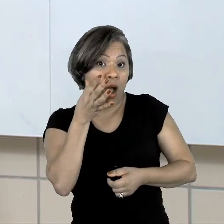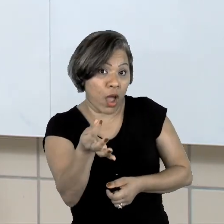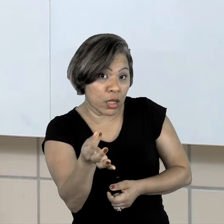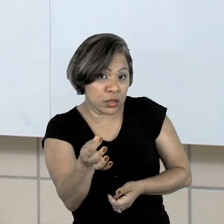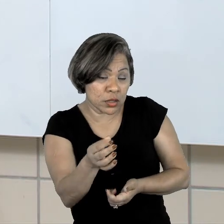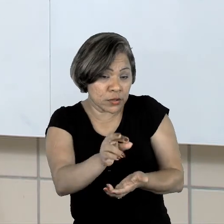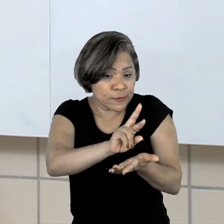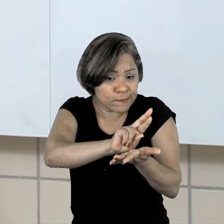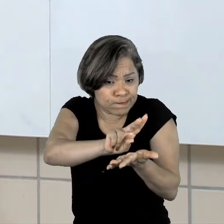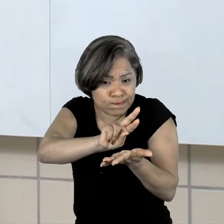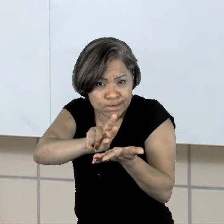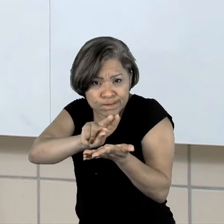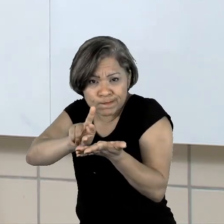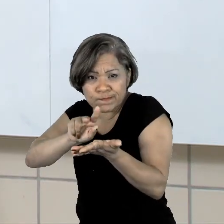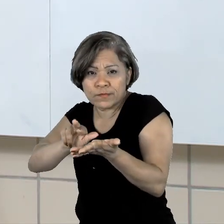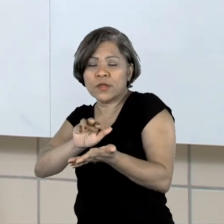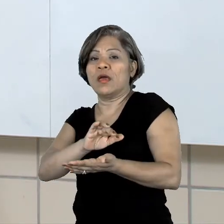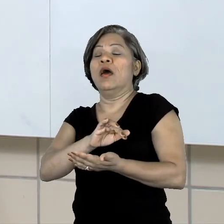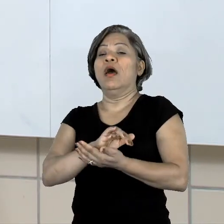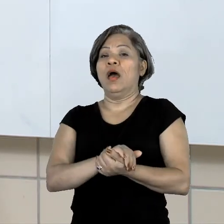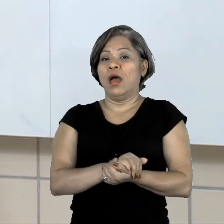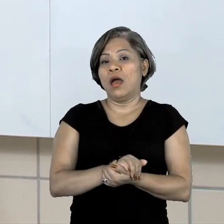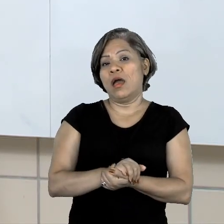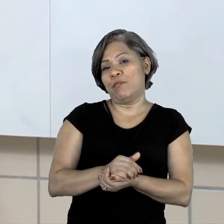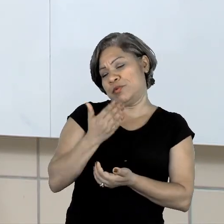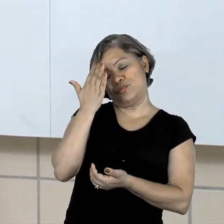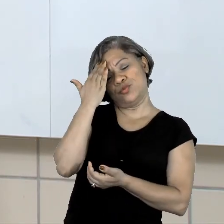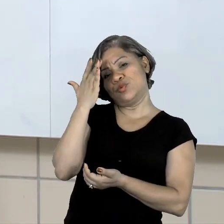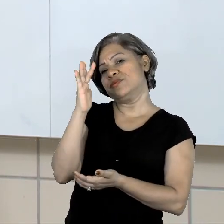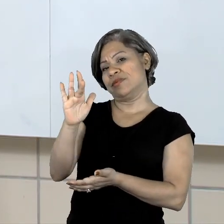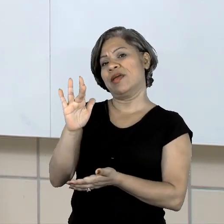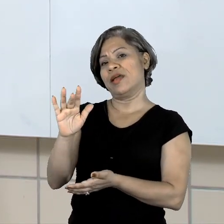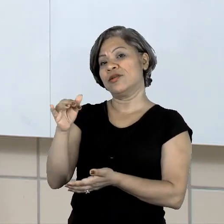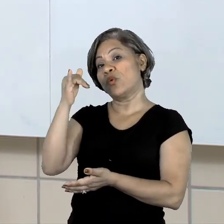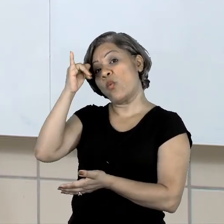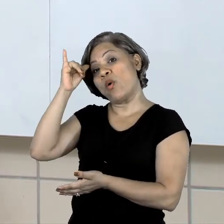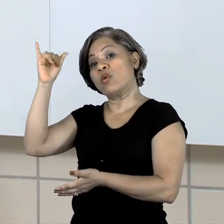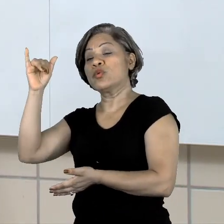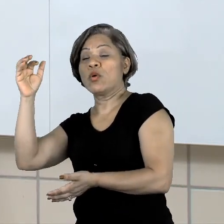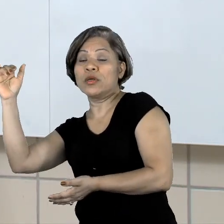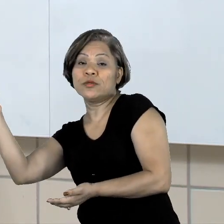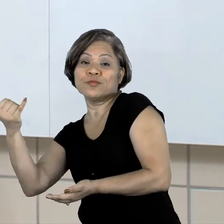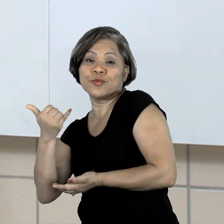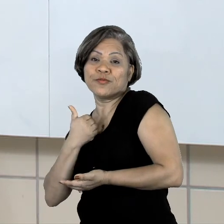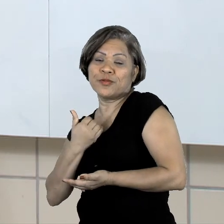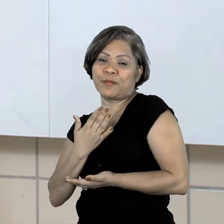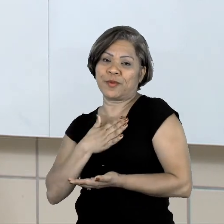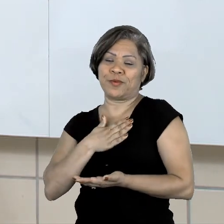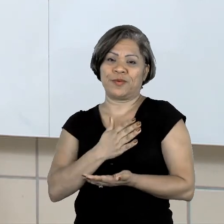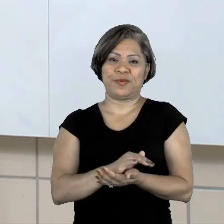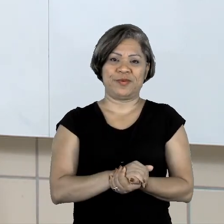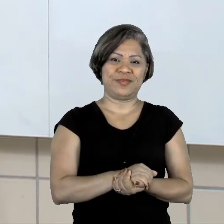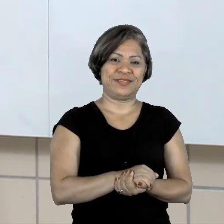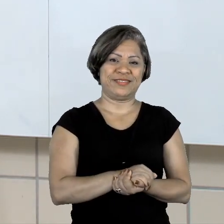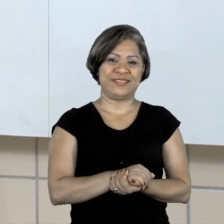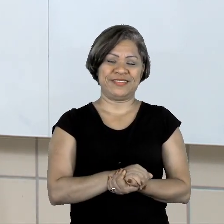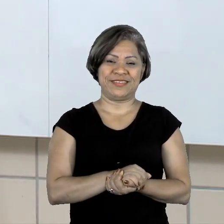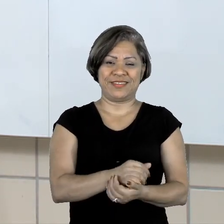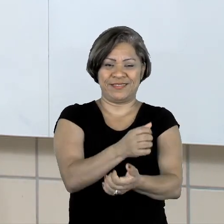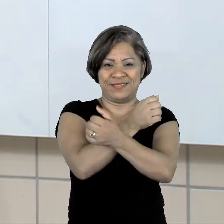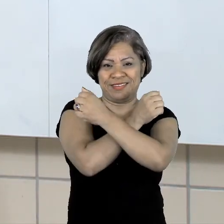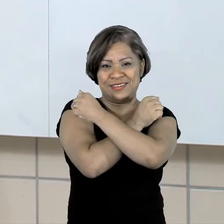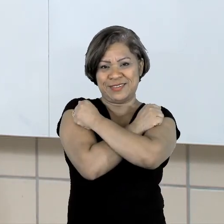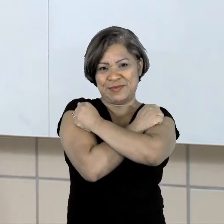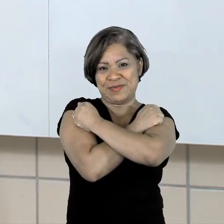realmente o que o autor quis passar para nós. Não é verdade? Um grande abraço. Até a nossa próxima